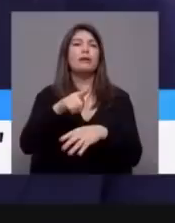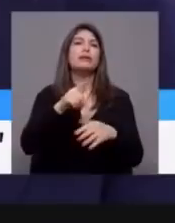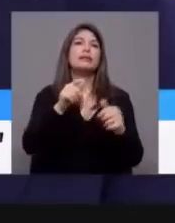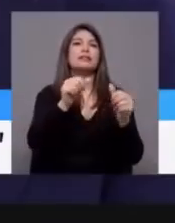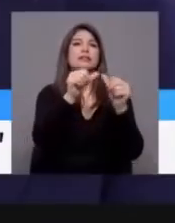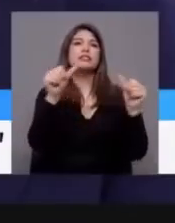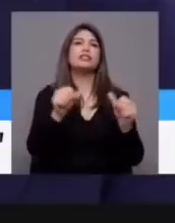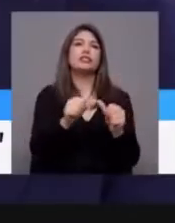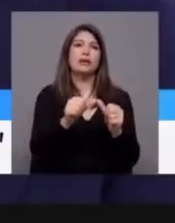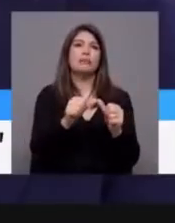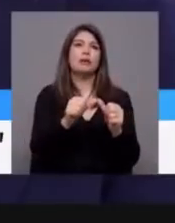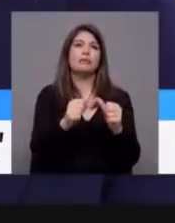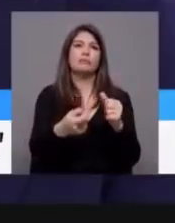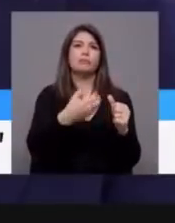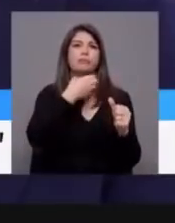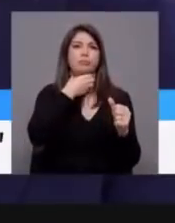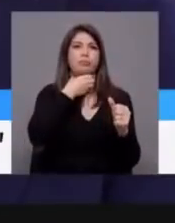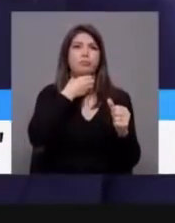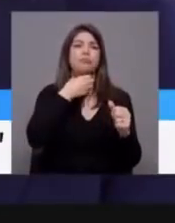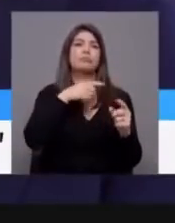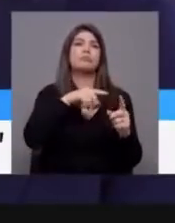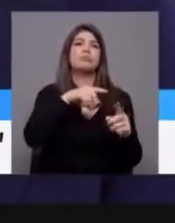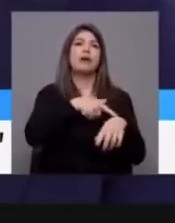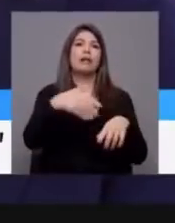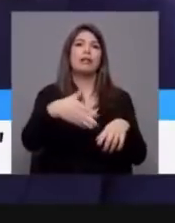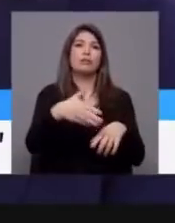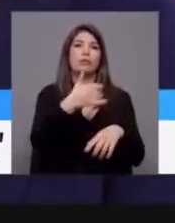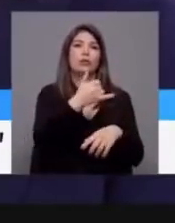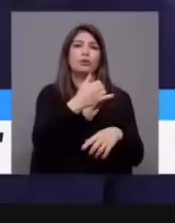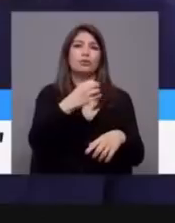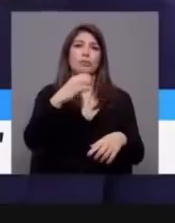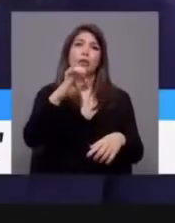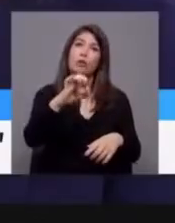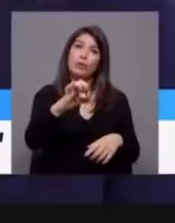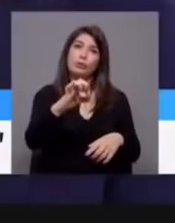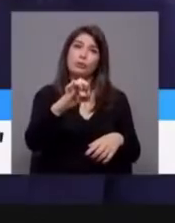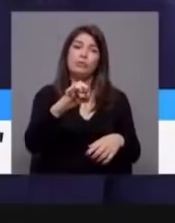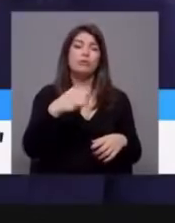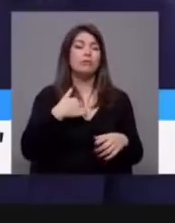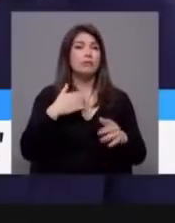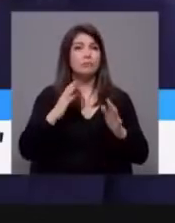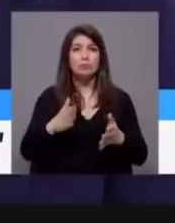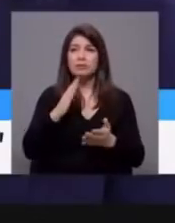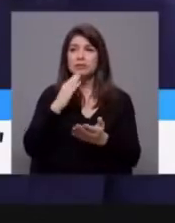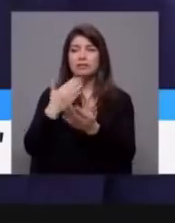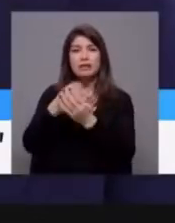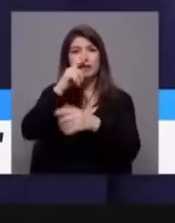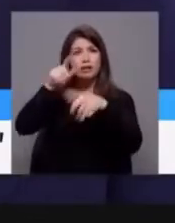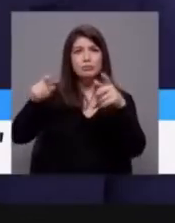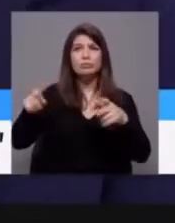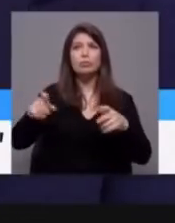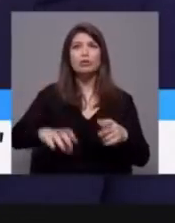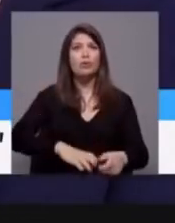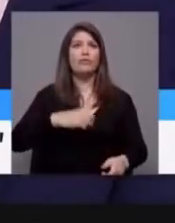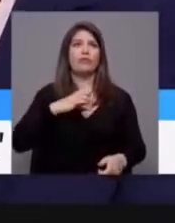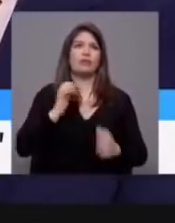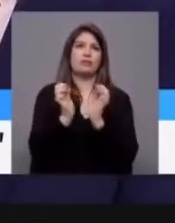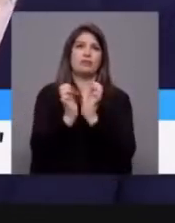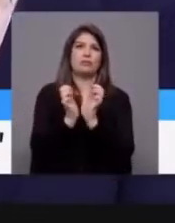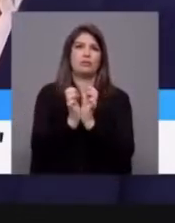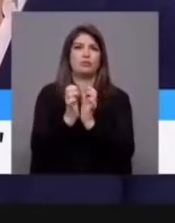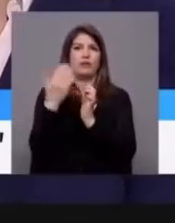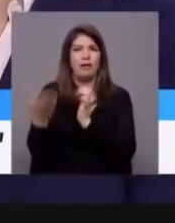bolsistas que colapsou com a crise de 2008. Ora, nós temos de garantir aos portugueses que confiam na sua segurança social que